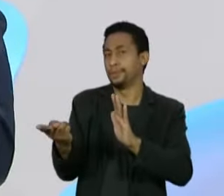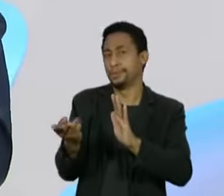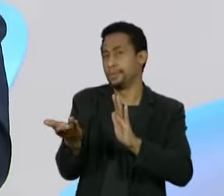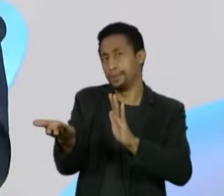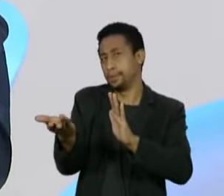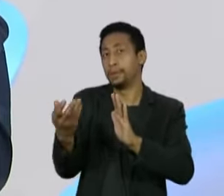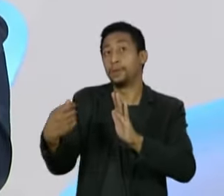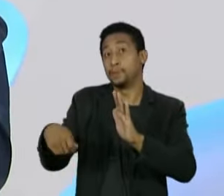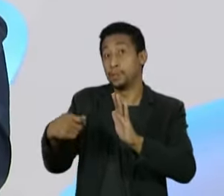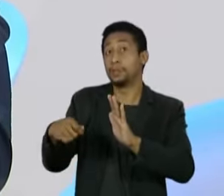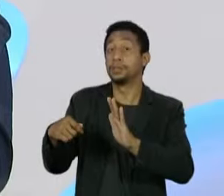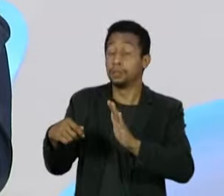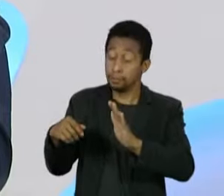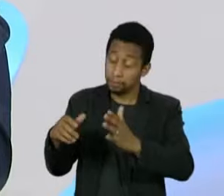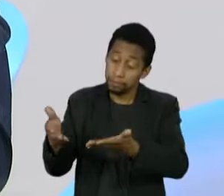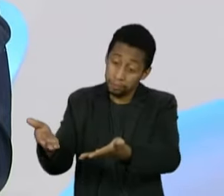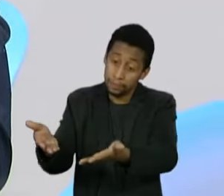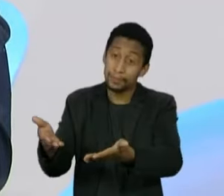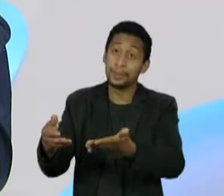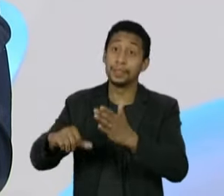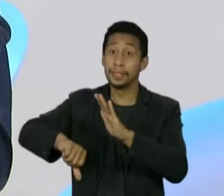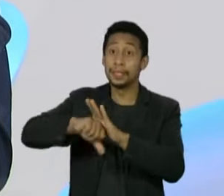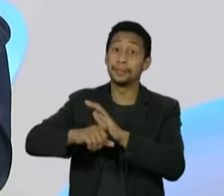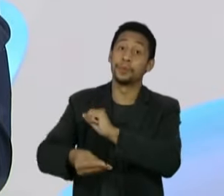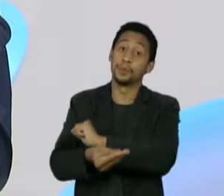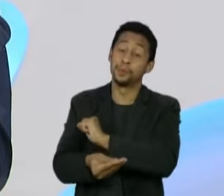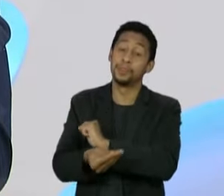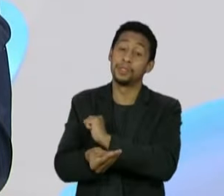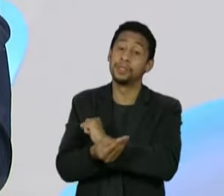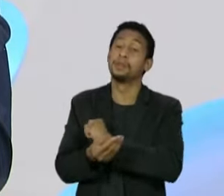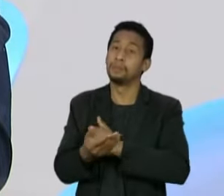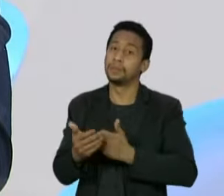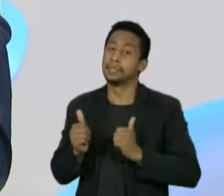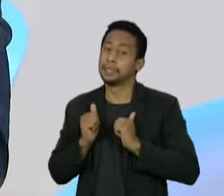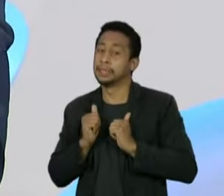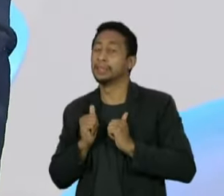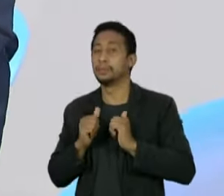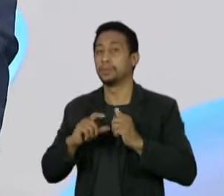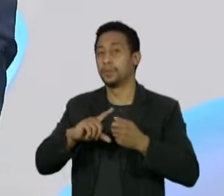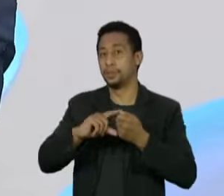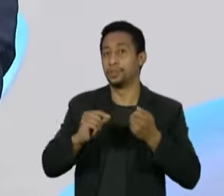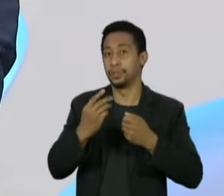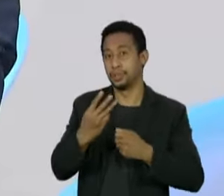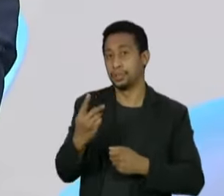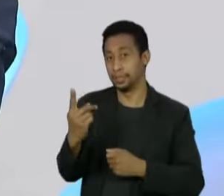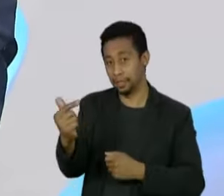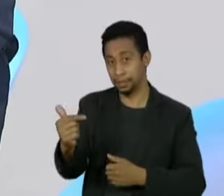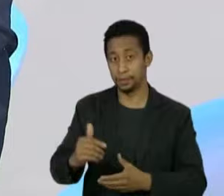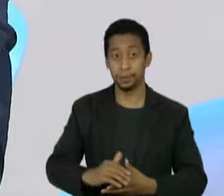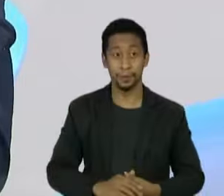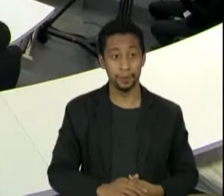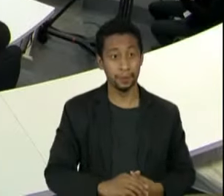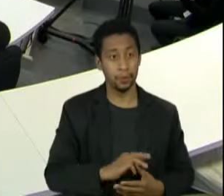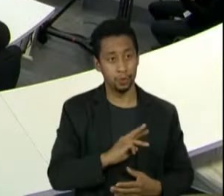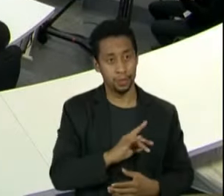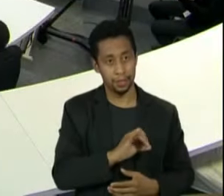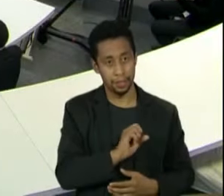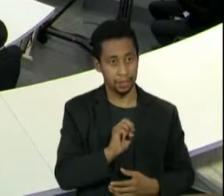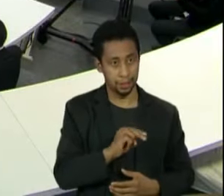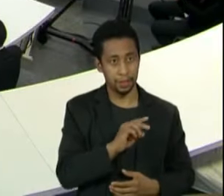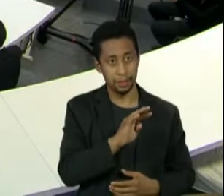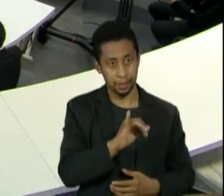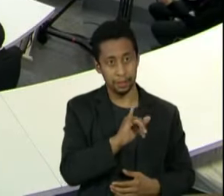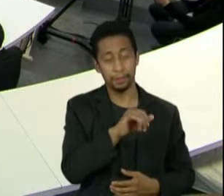inclusive, tipificar, sim, no crime de corrupção passiva previsto no artigo 317. Diga, Wesley. Senador Alessandro,